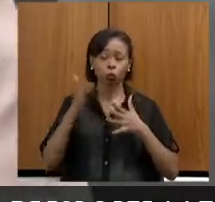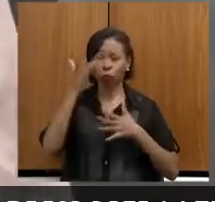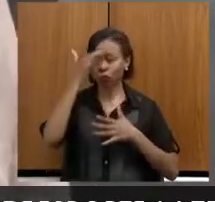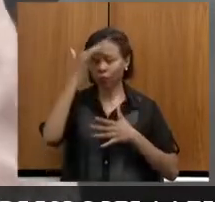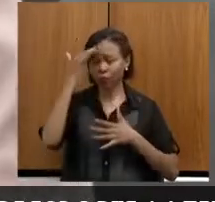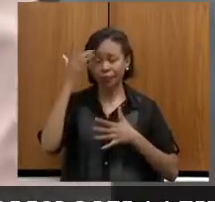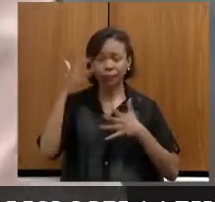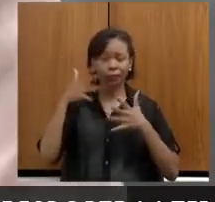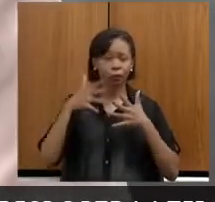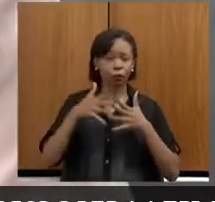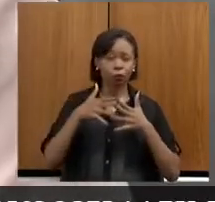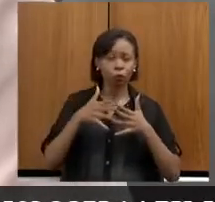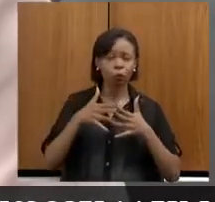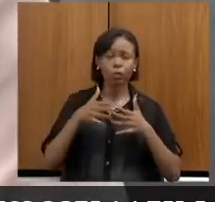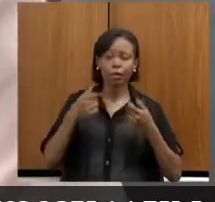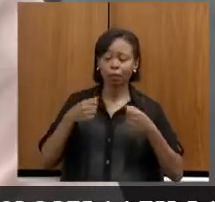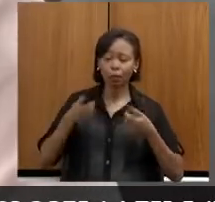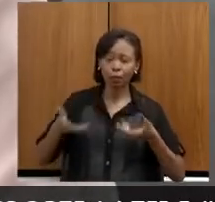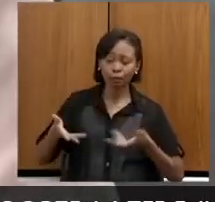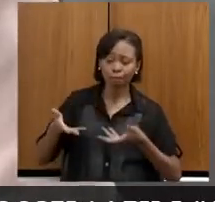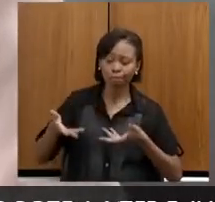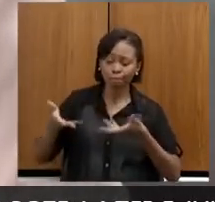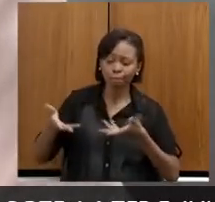que a gente precisa tirar as pessoas dessa inércia.